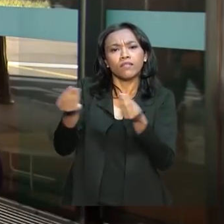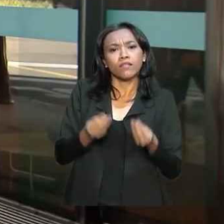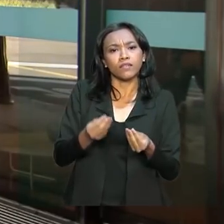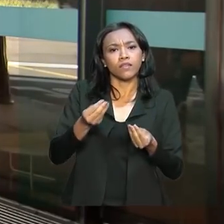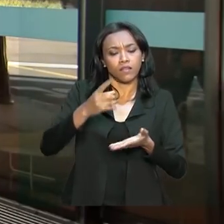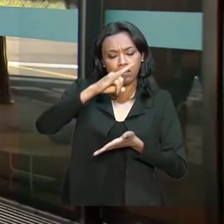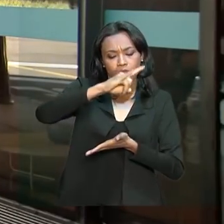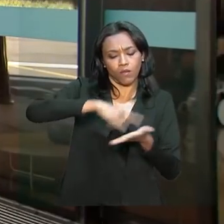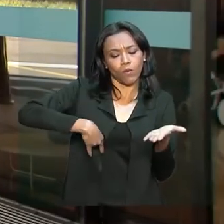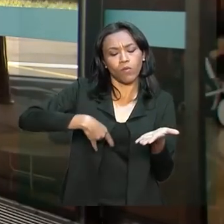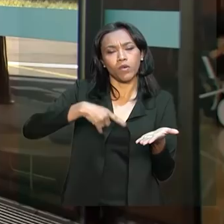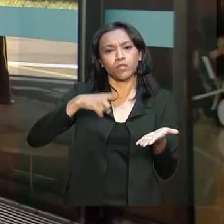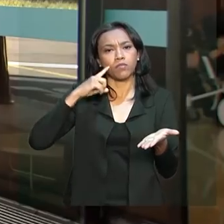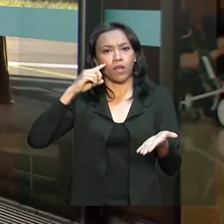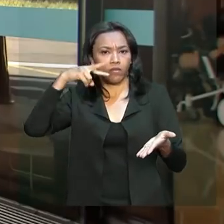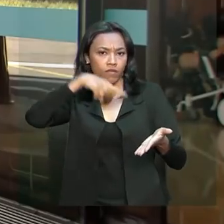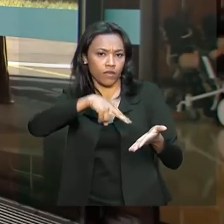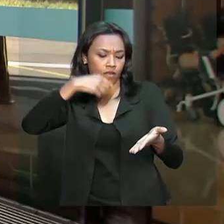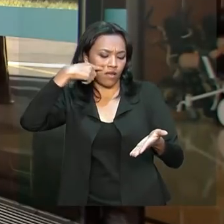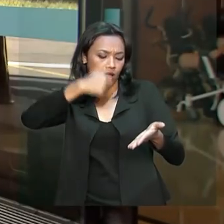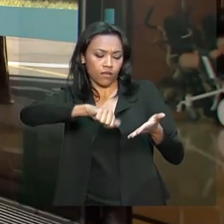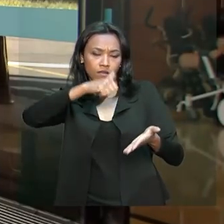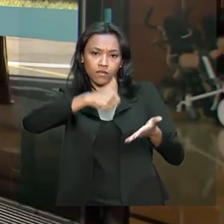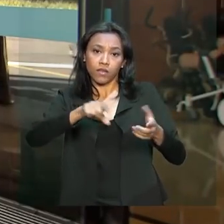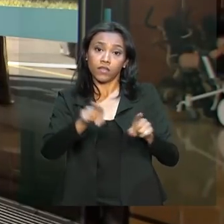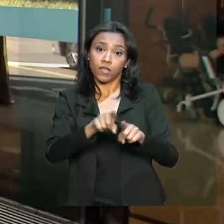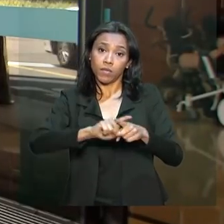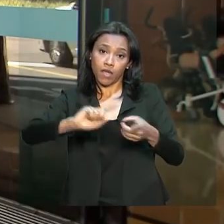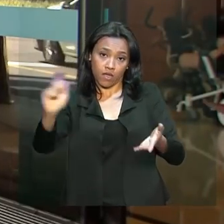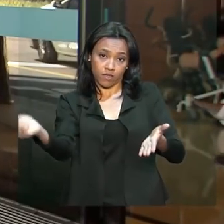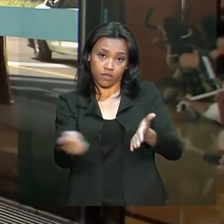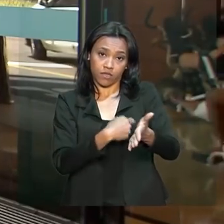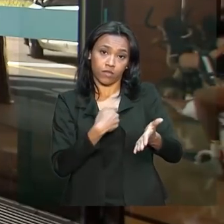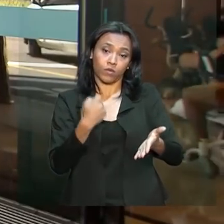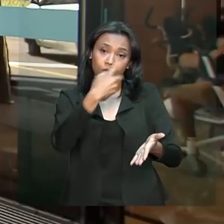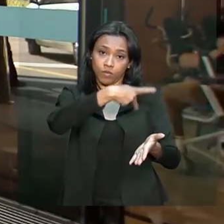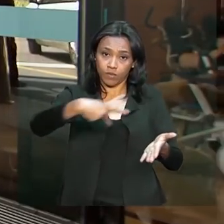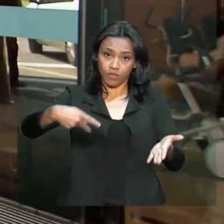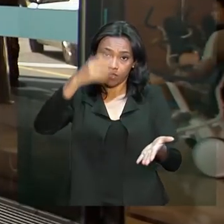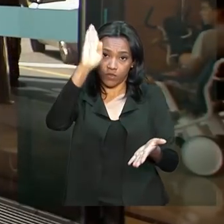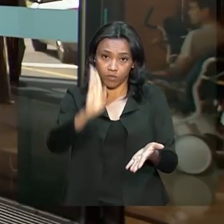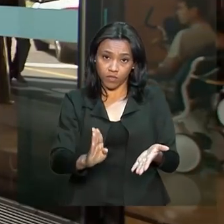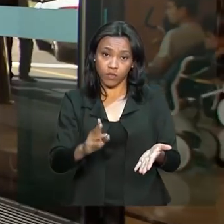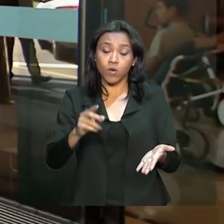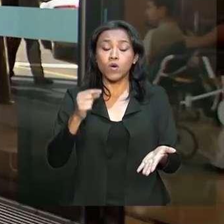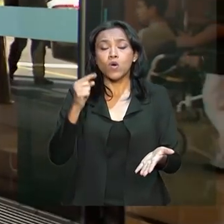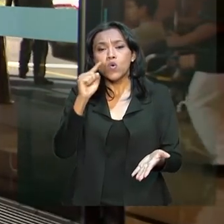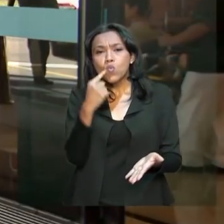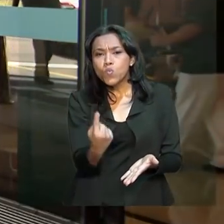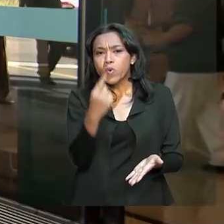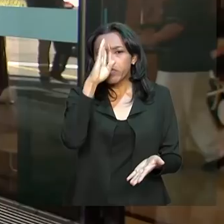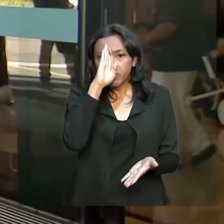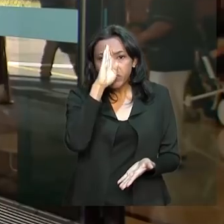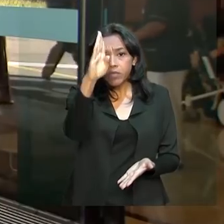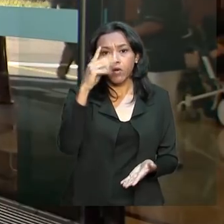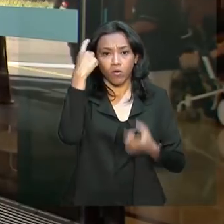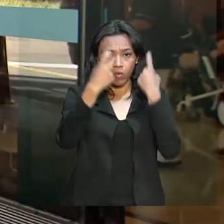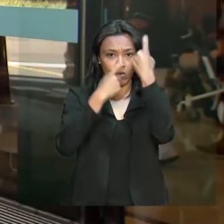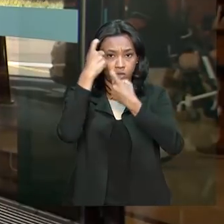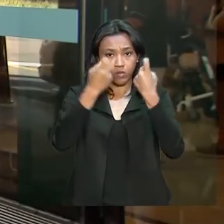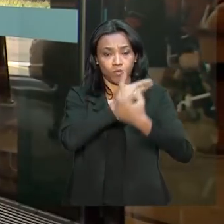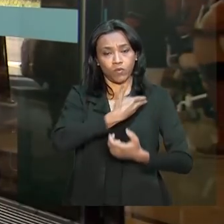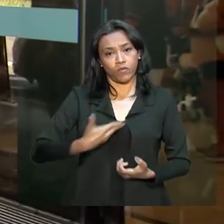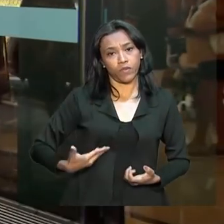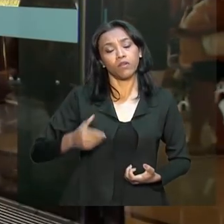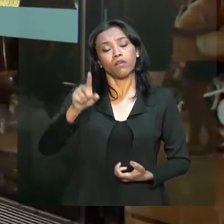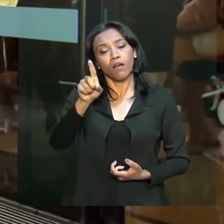para apreciação e também assinatura do presidente da República. Uma das principais preocupações do governo é justamente